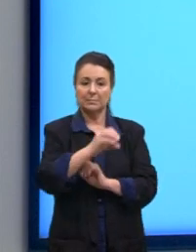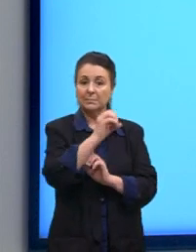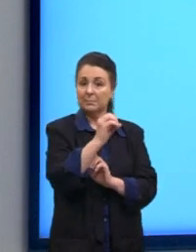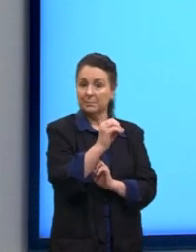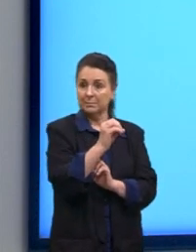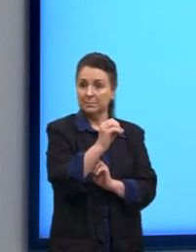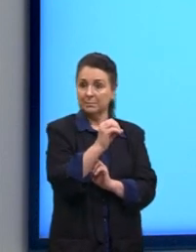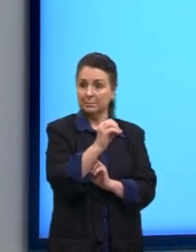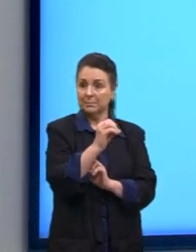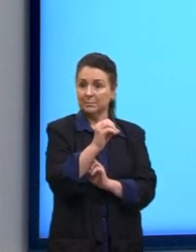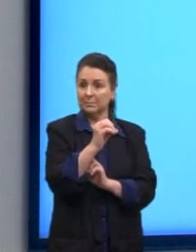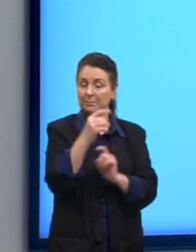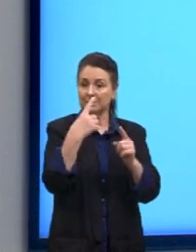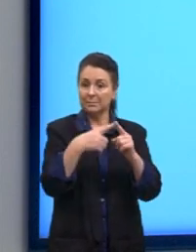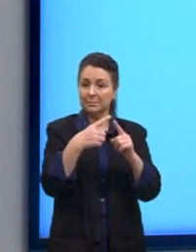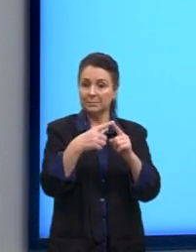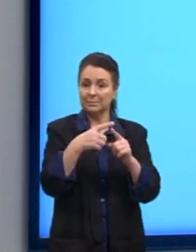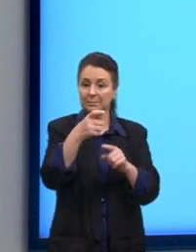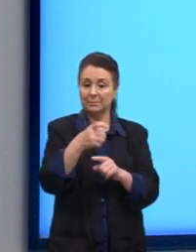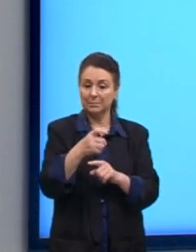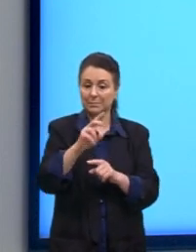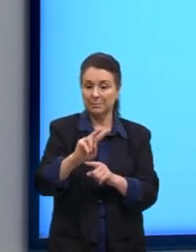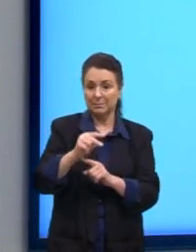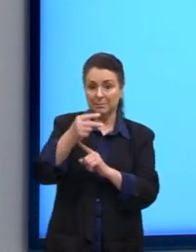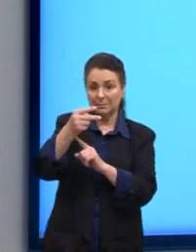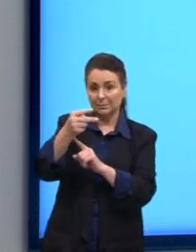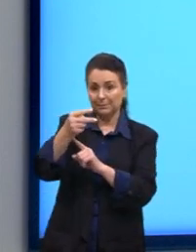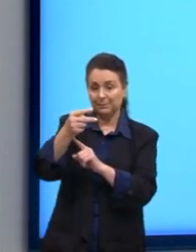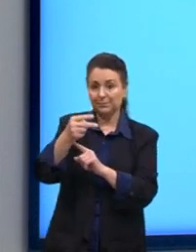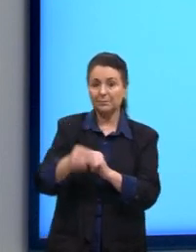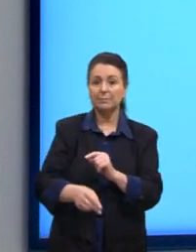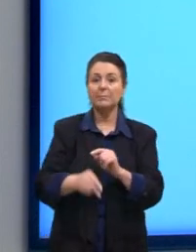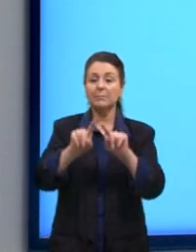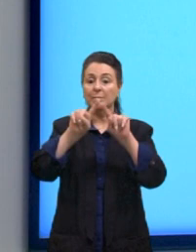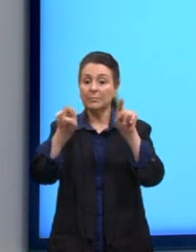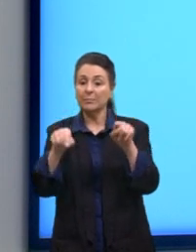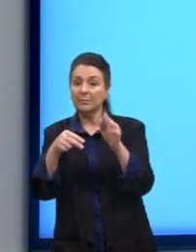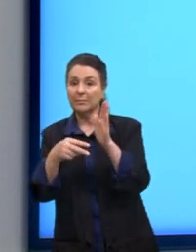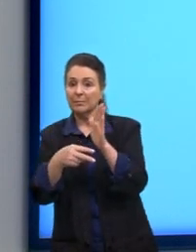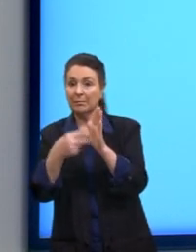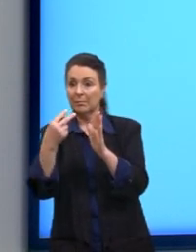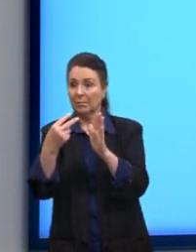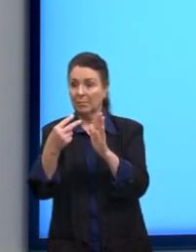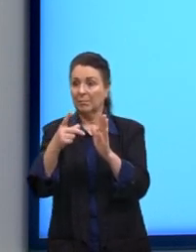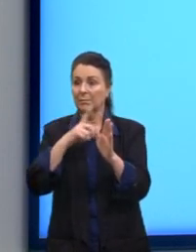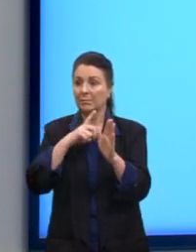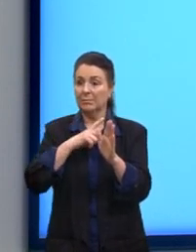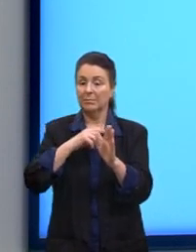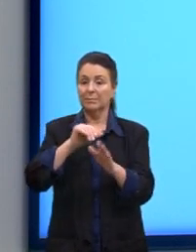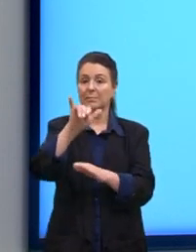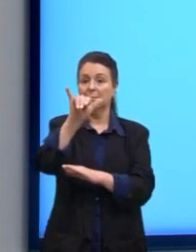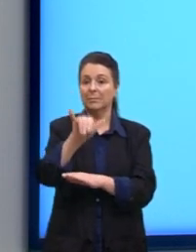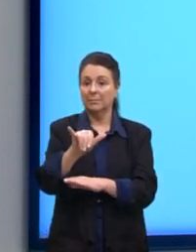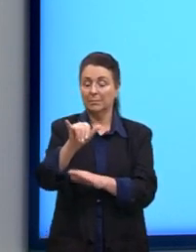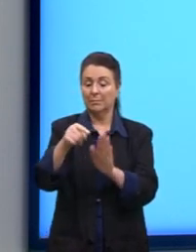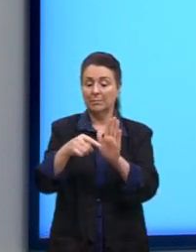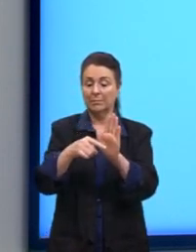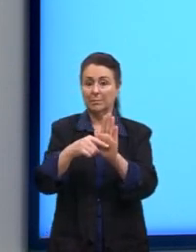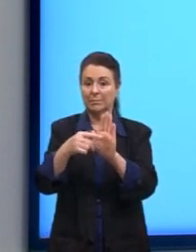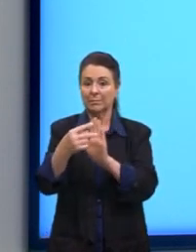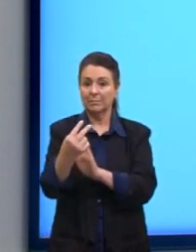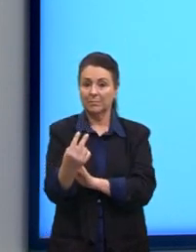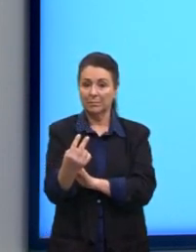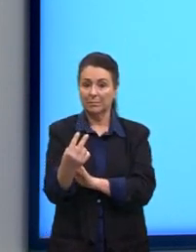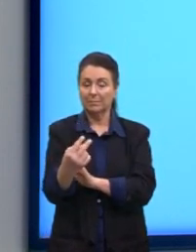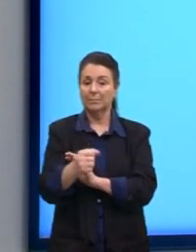né? Porque nós tínhamos somente X ao quadrado. No segundo parênteses, nós já temos, ó, o Y menos 2. Então,